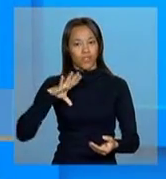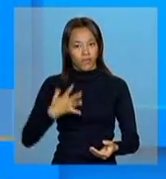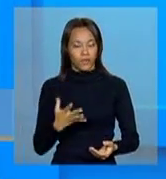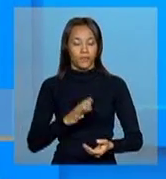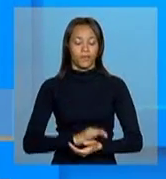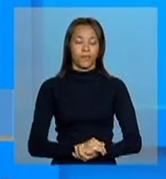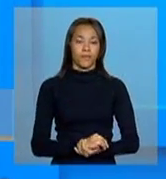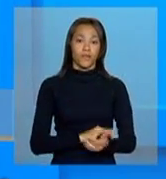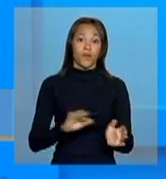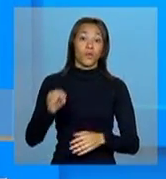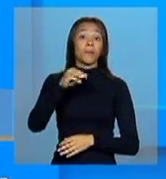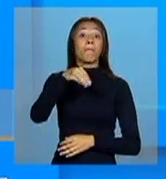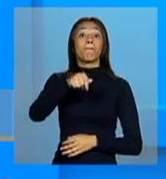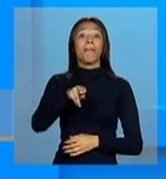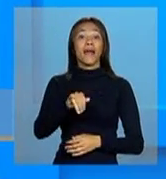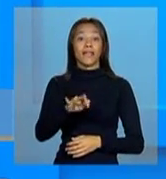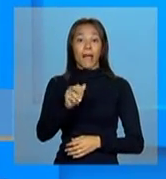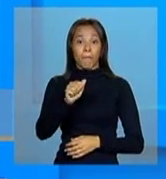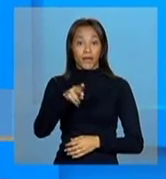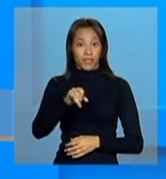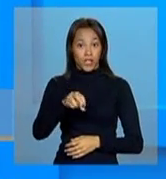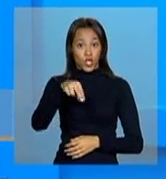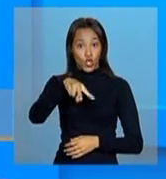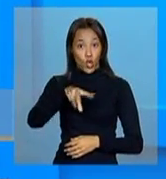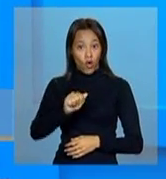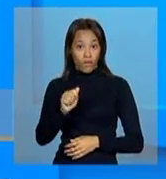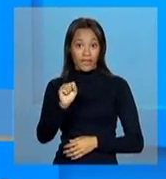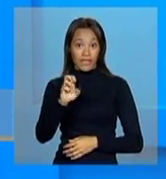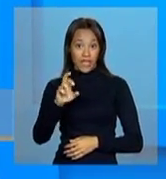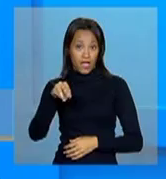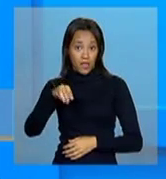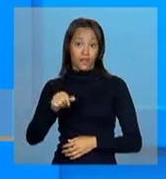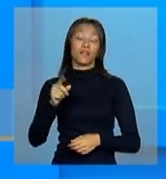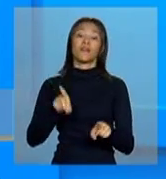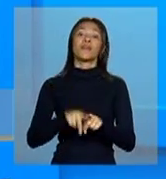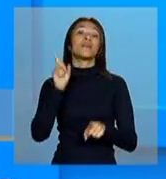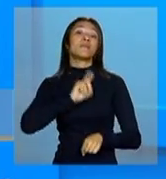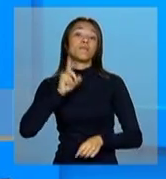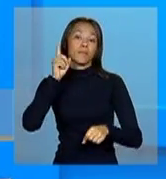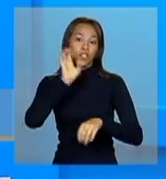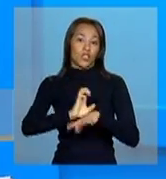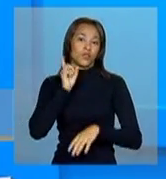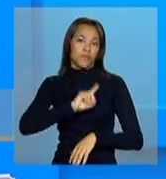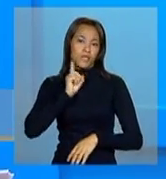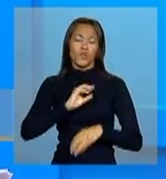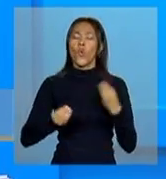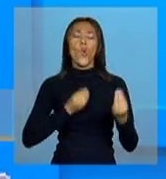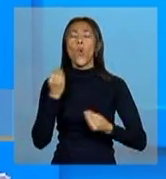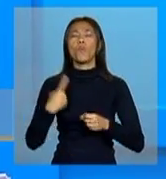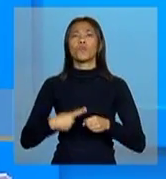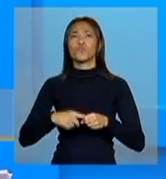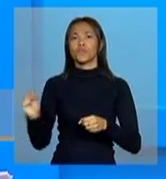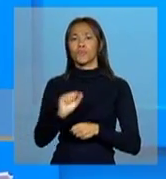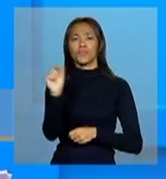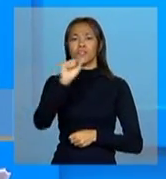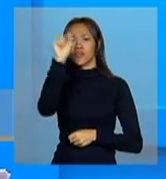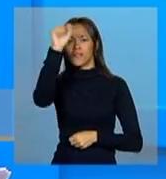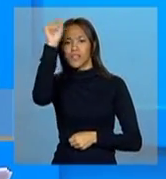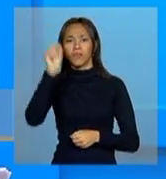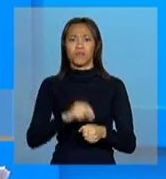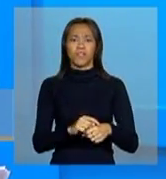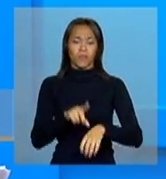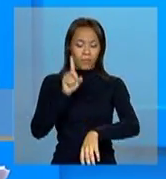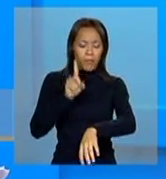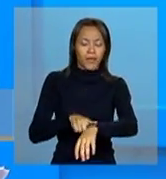Aparecida, do município de Nova Serrana, também em Minas Gerais, ela diz assim, como fica os municípios que estão no limite do número de